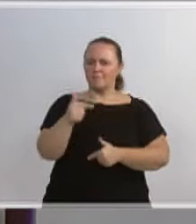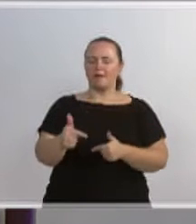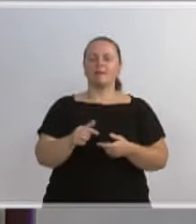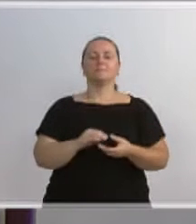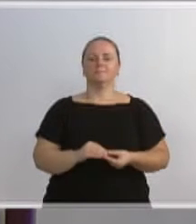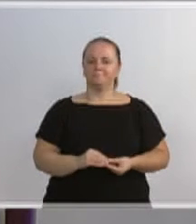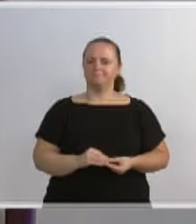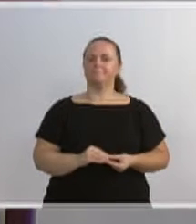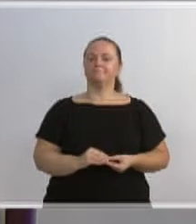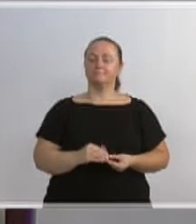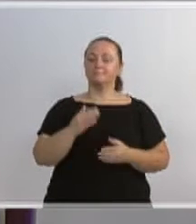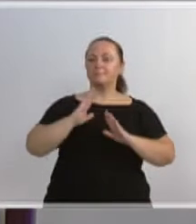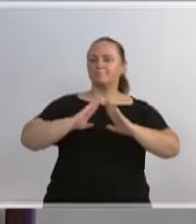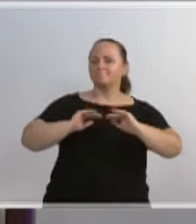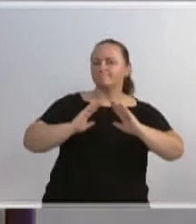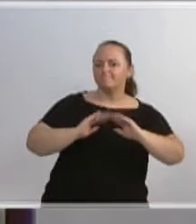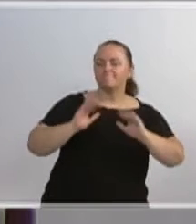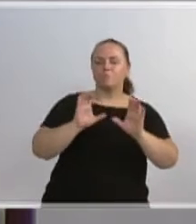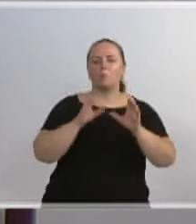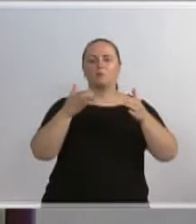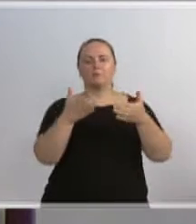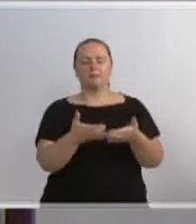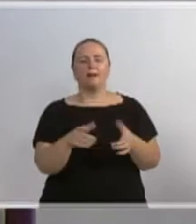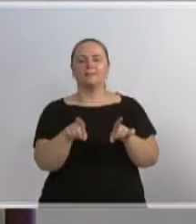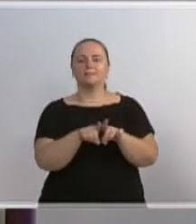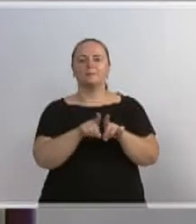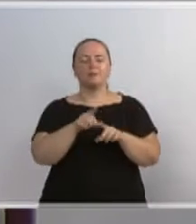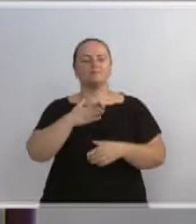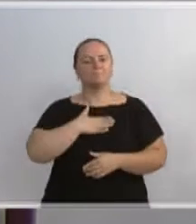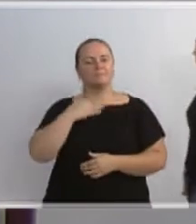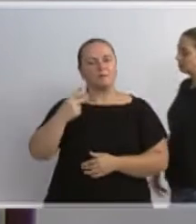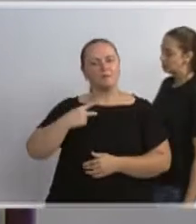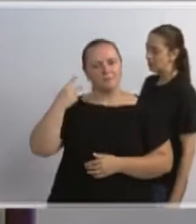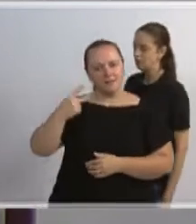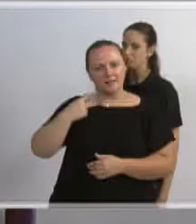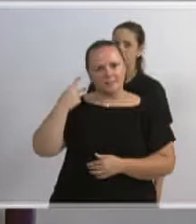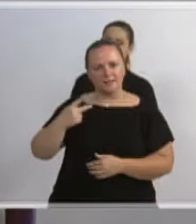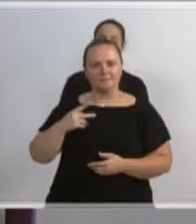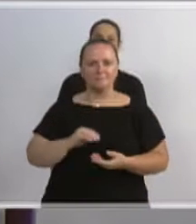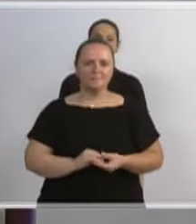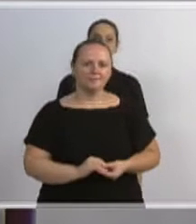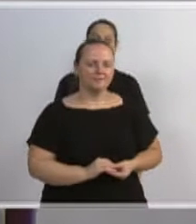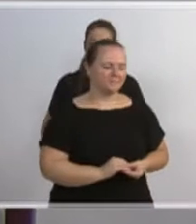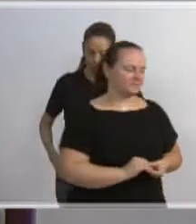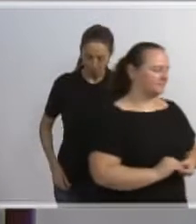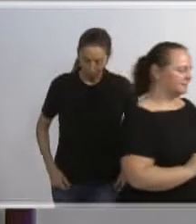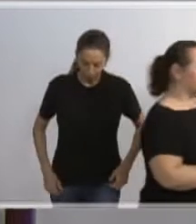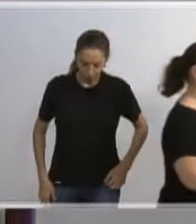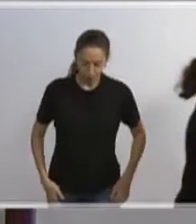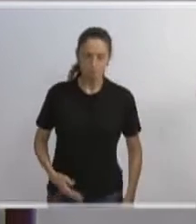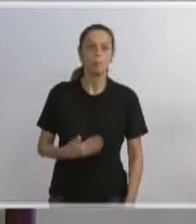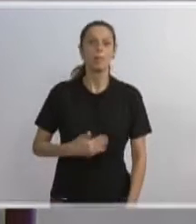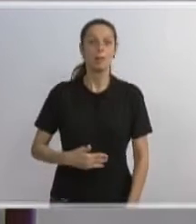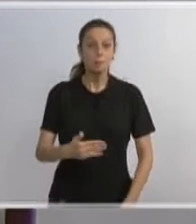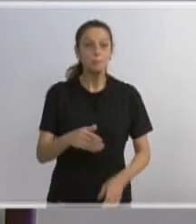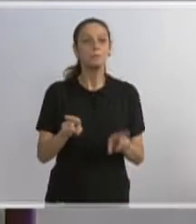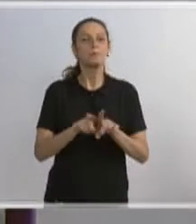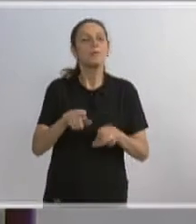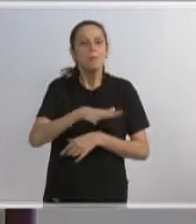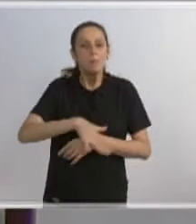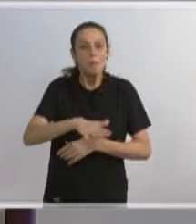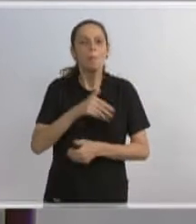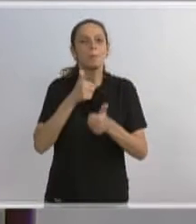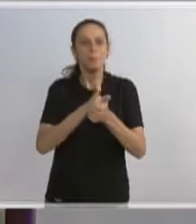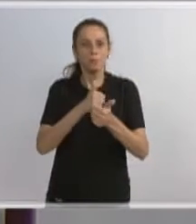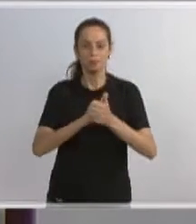comunidade, atendendo o pedido desse parlamentar, que também estará fazendo lá, vereador Gilson, nos próximos dias, ali na região do Galegão,